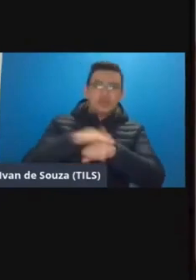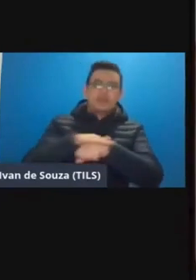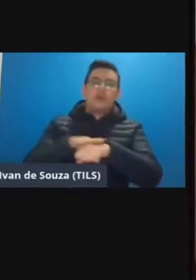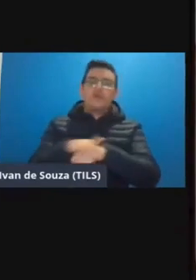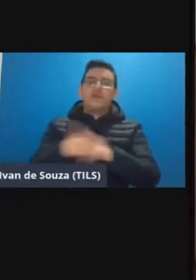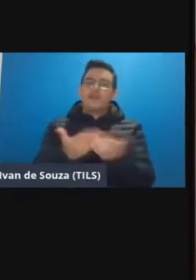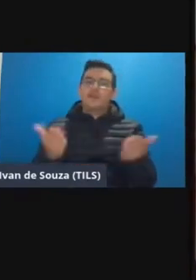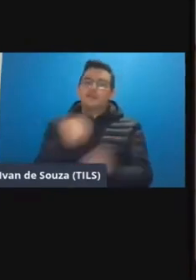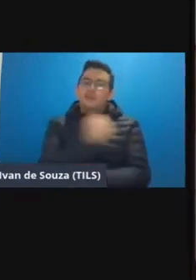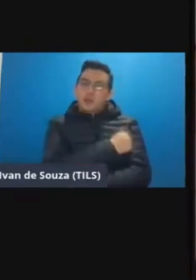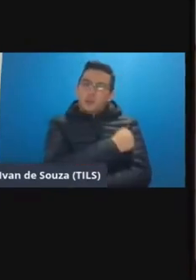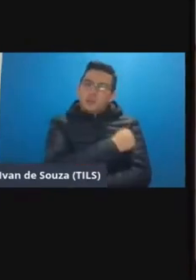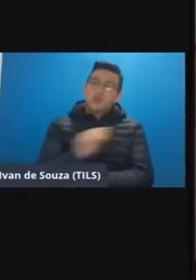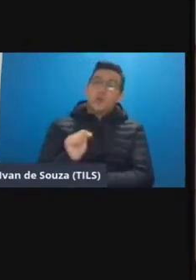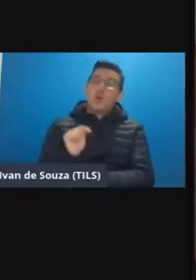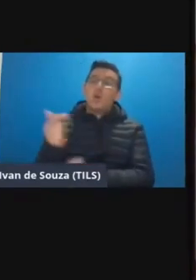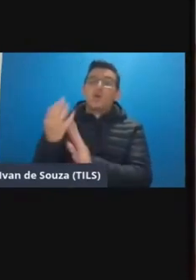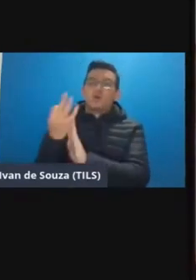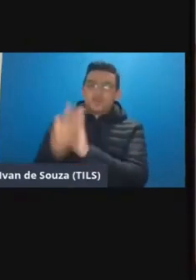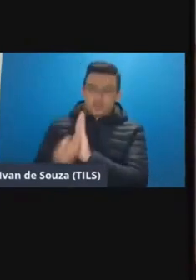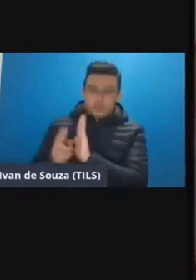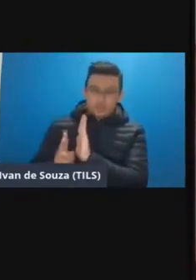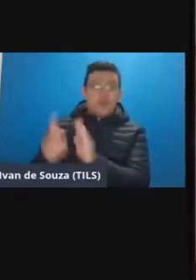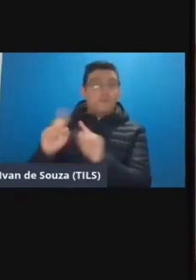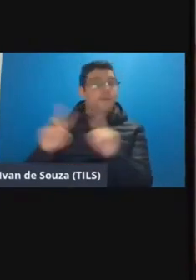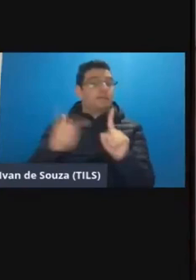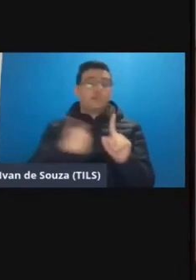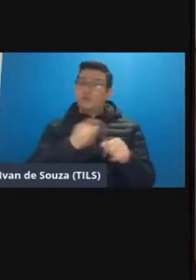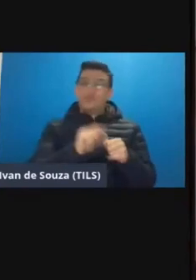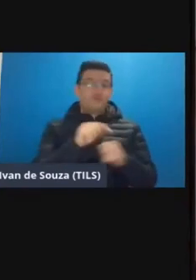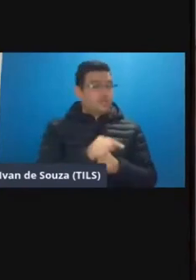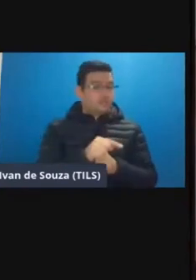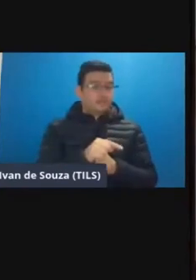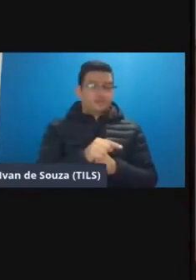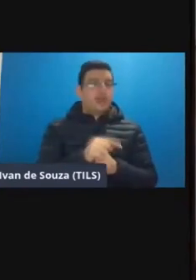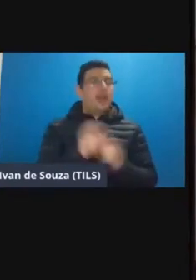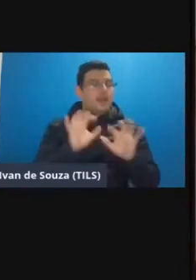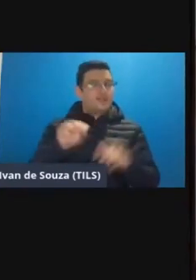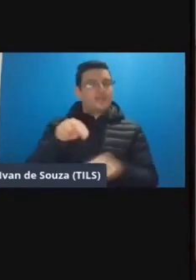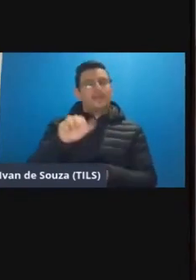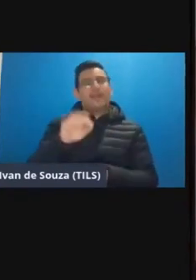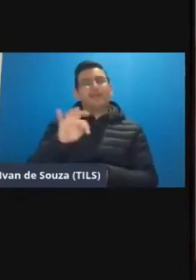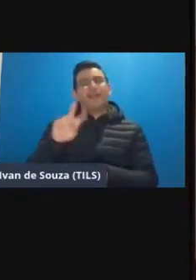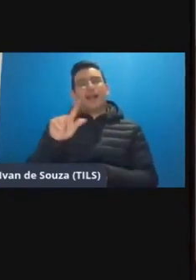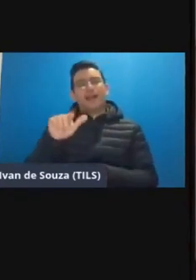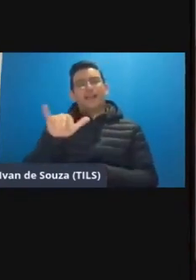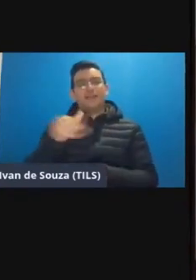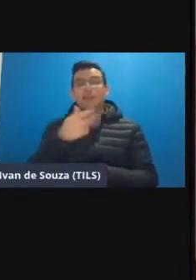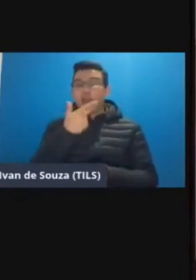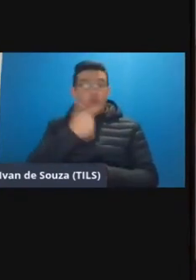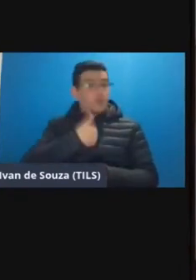com eles avancei outros textos mas eu não reproduzi né que foi isso que a Natália tava comentando eu não